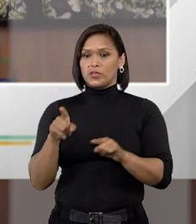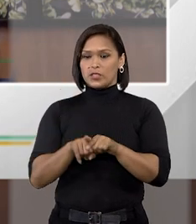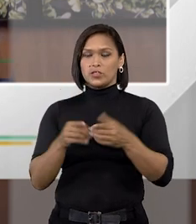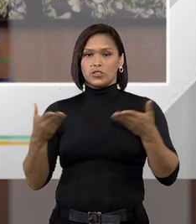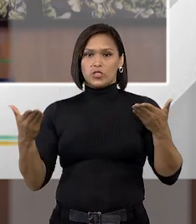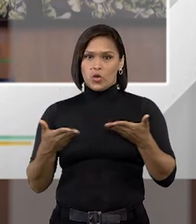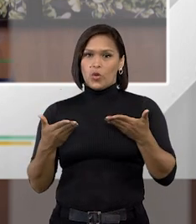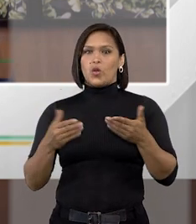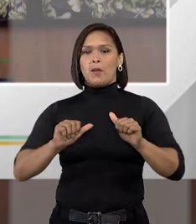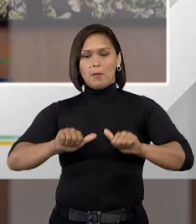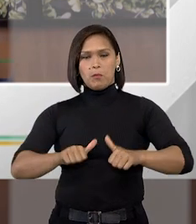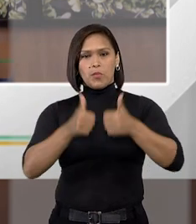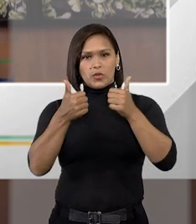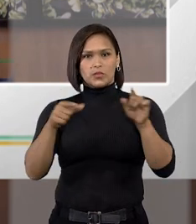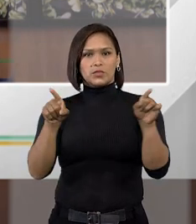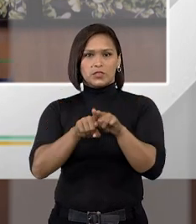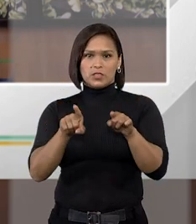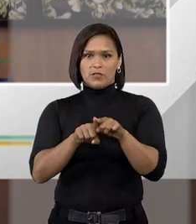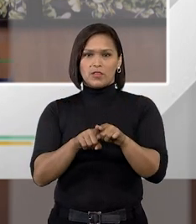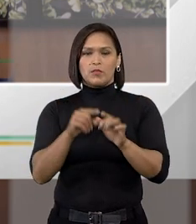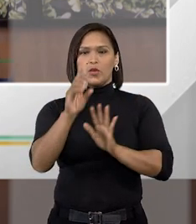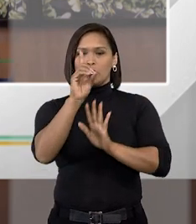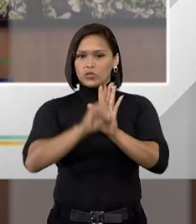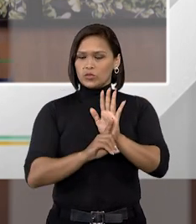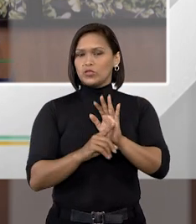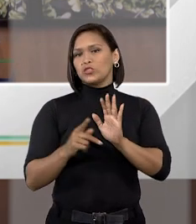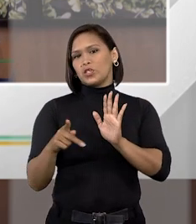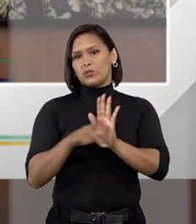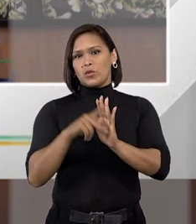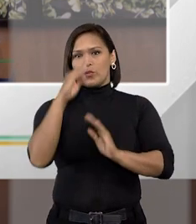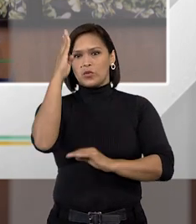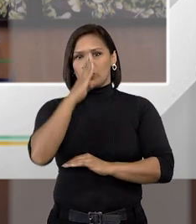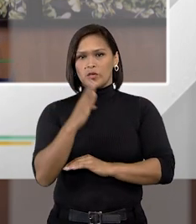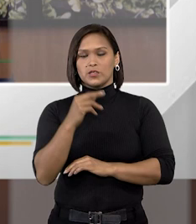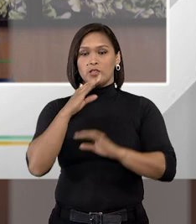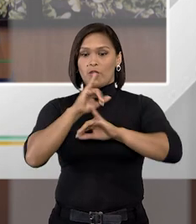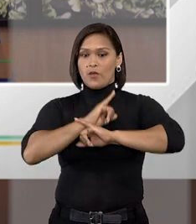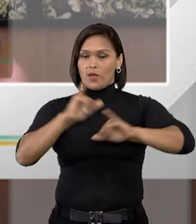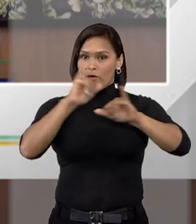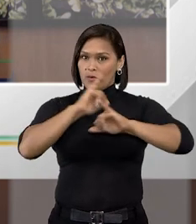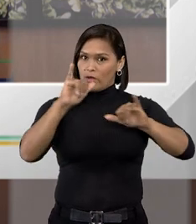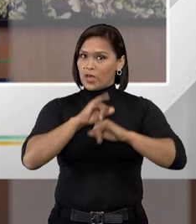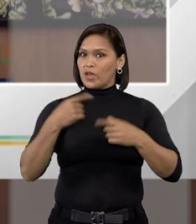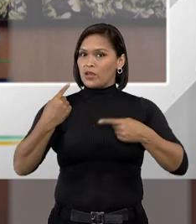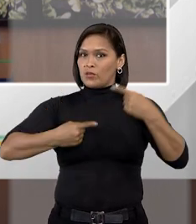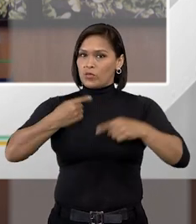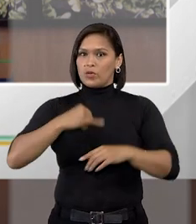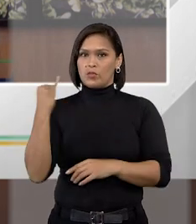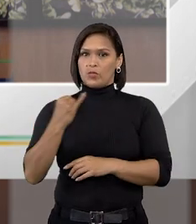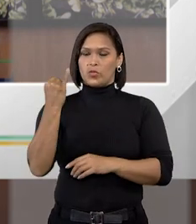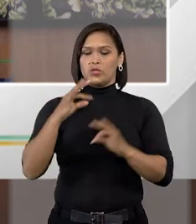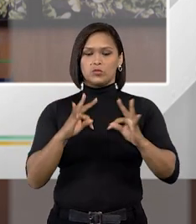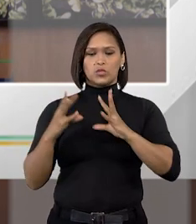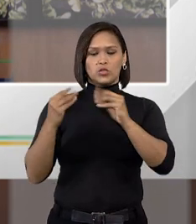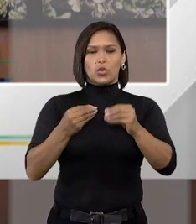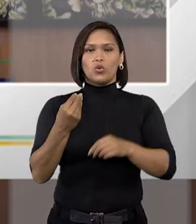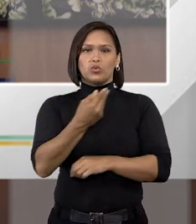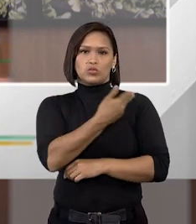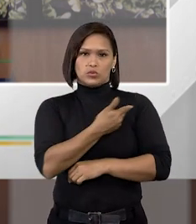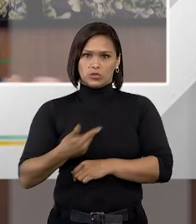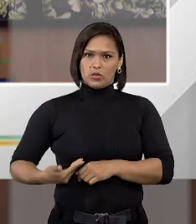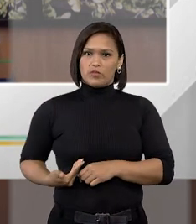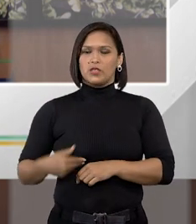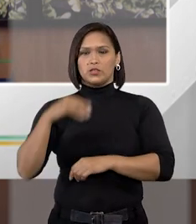está aqui positivada também no nosso direito brasileiro e dá um recado político muito importante para os nossos governantes